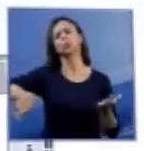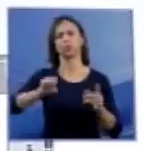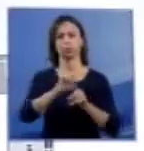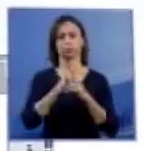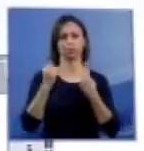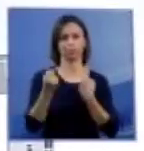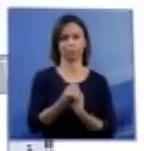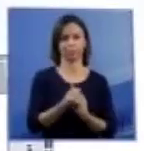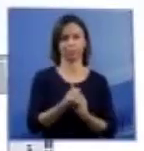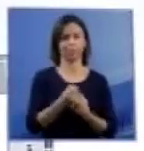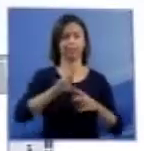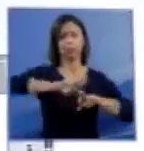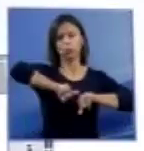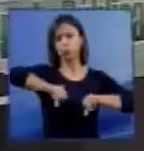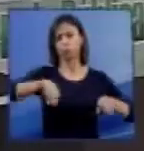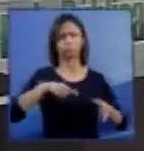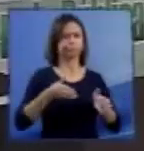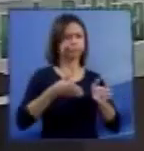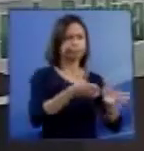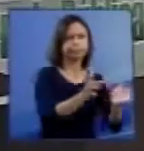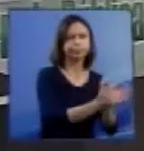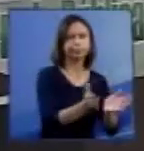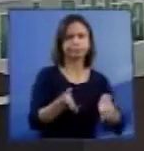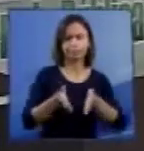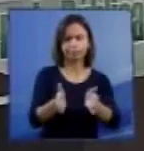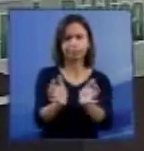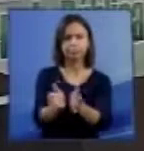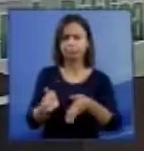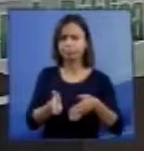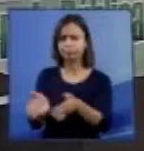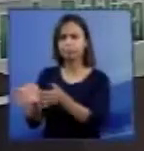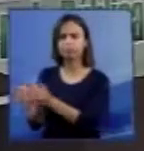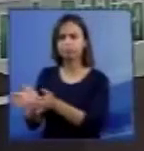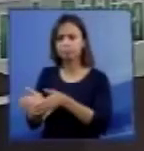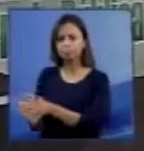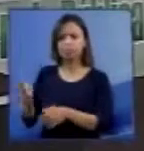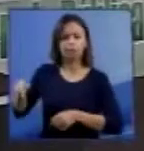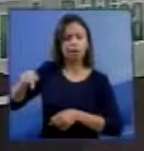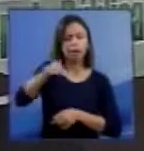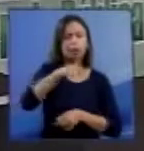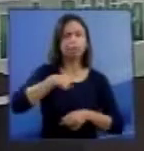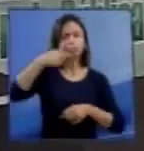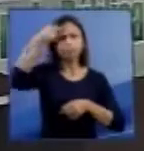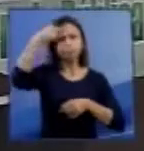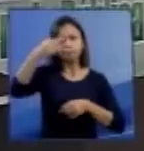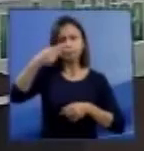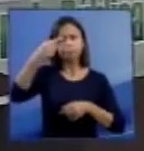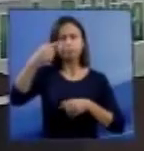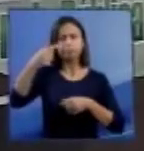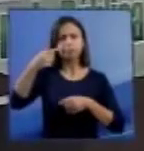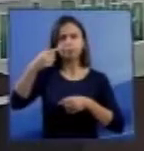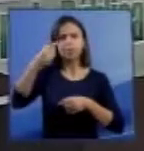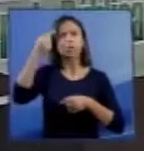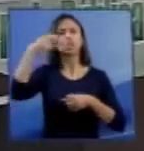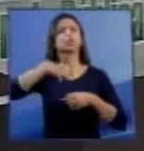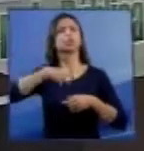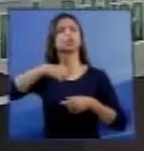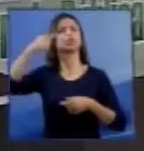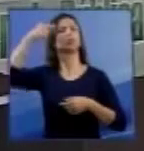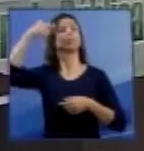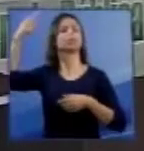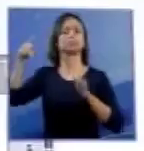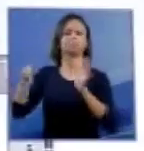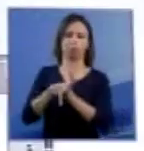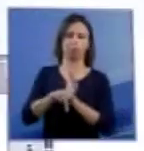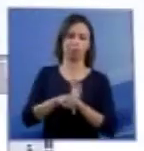vários segmentos, cada um dentro de seu domínio, pronunciando-se. E isso